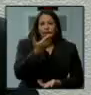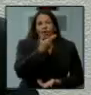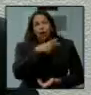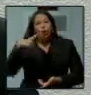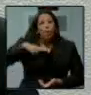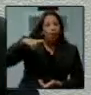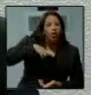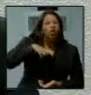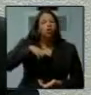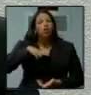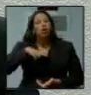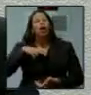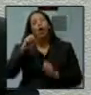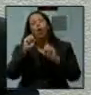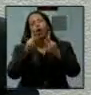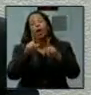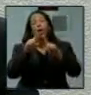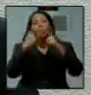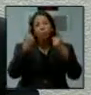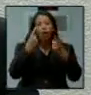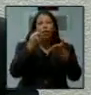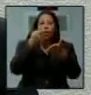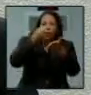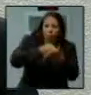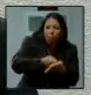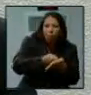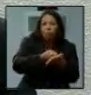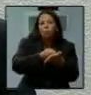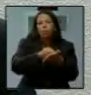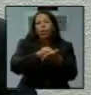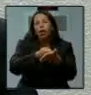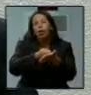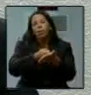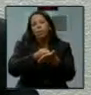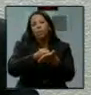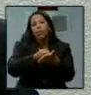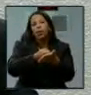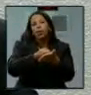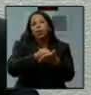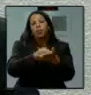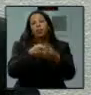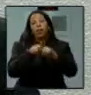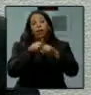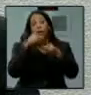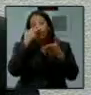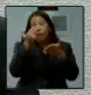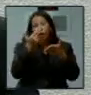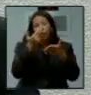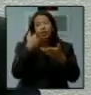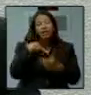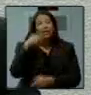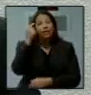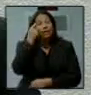mensalidades e nas formas de uma planilha de custo a